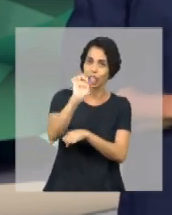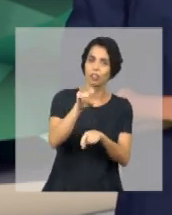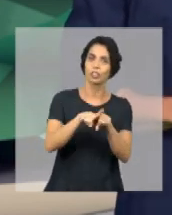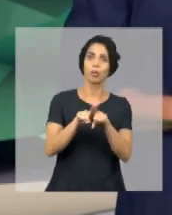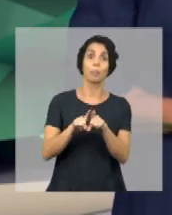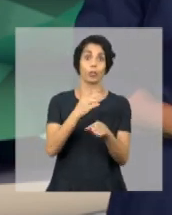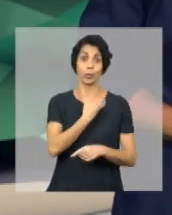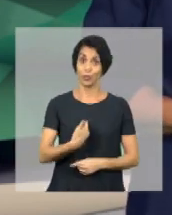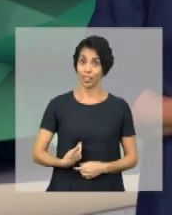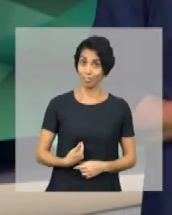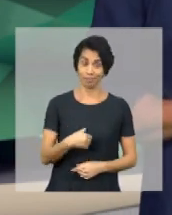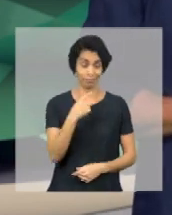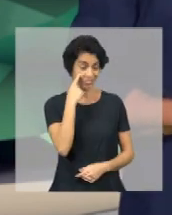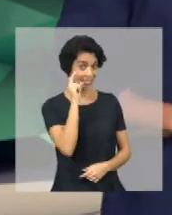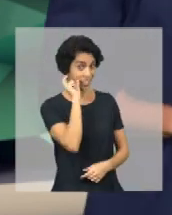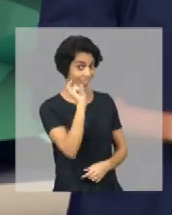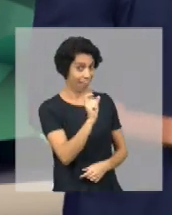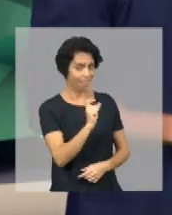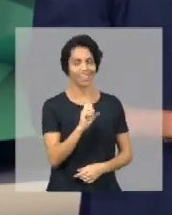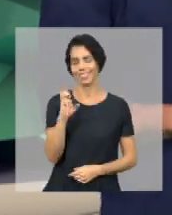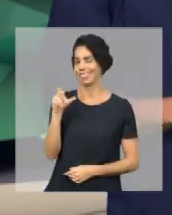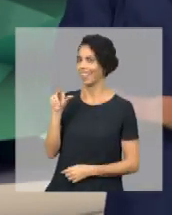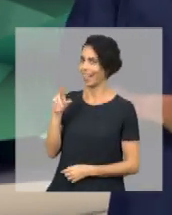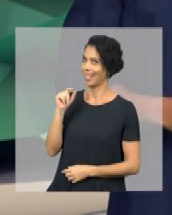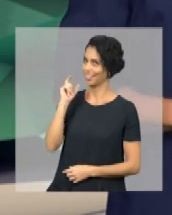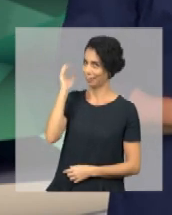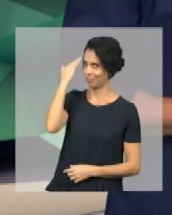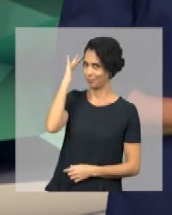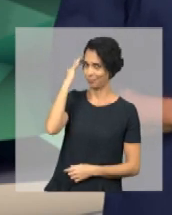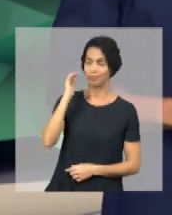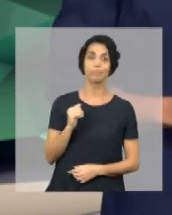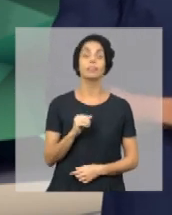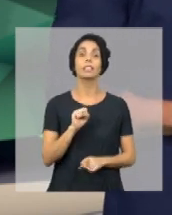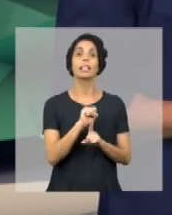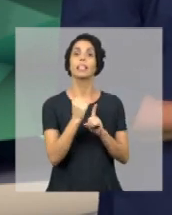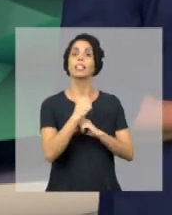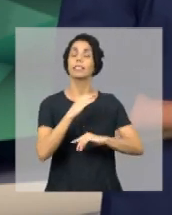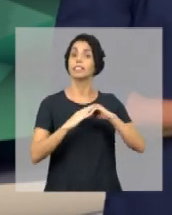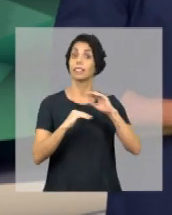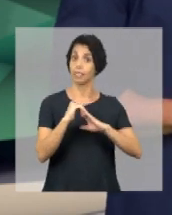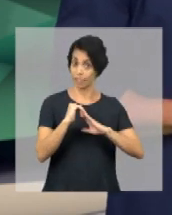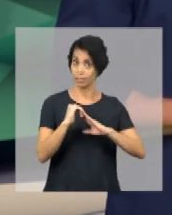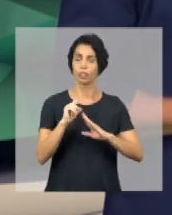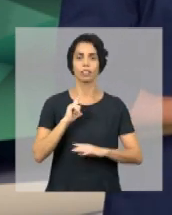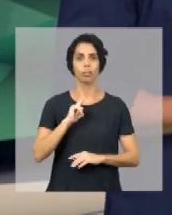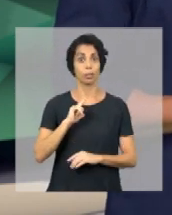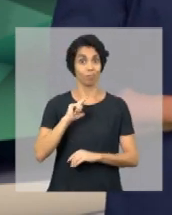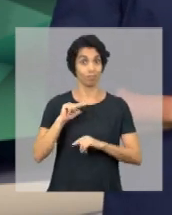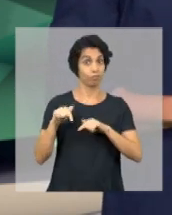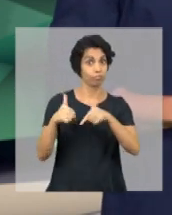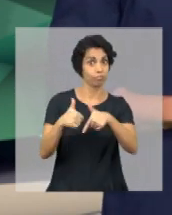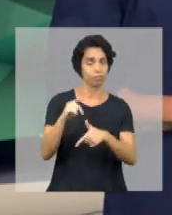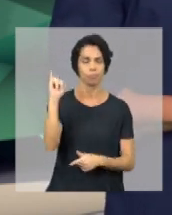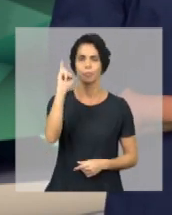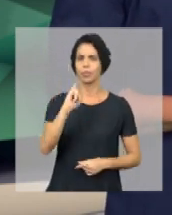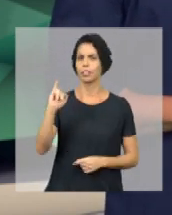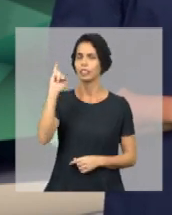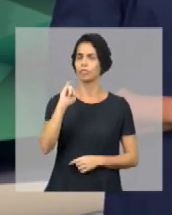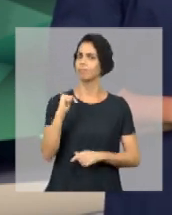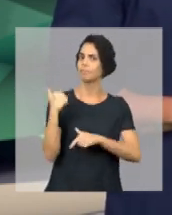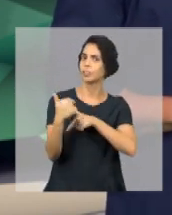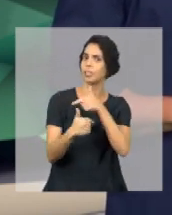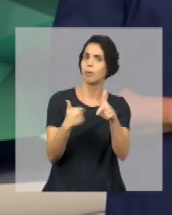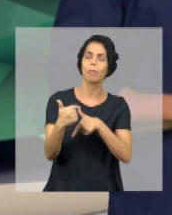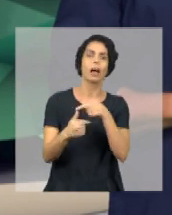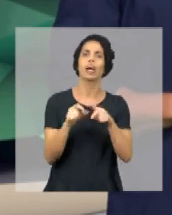SUAS. Claro. A assistência social tem um papel importantíssimo. Ela trabalha para diminuir